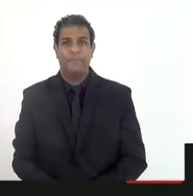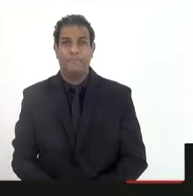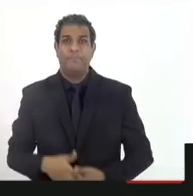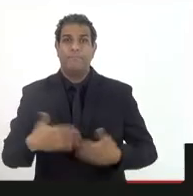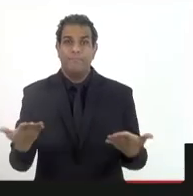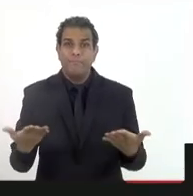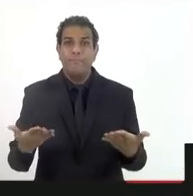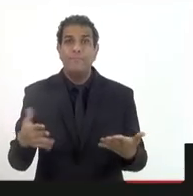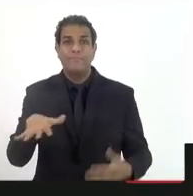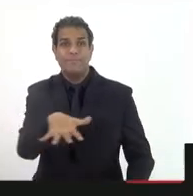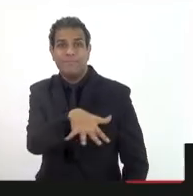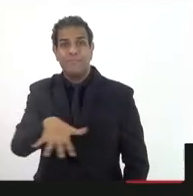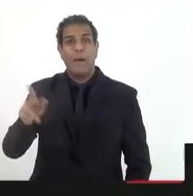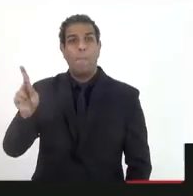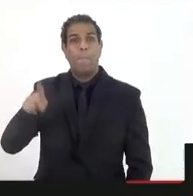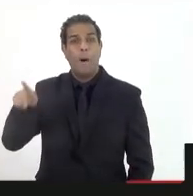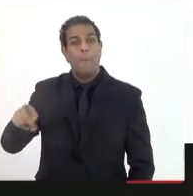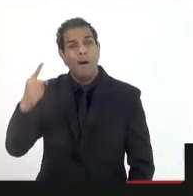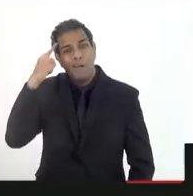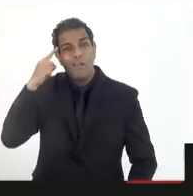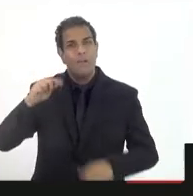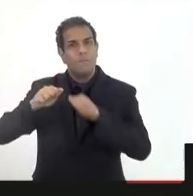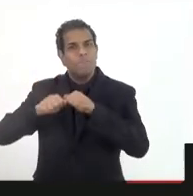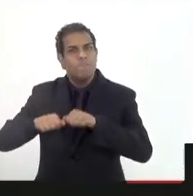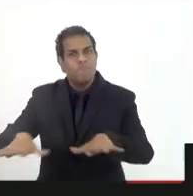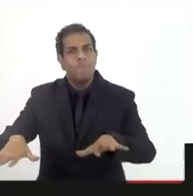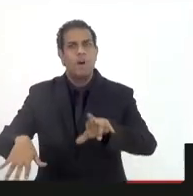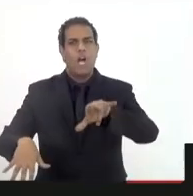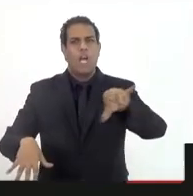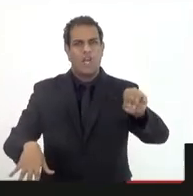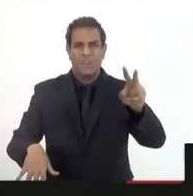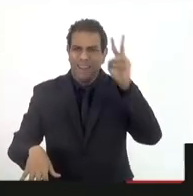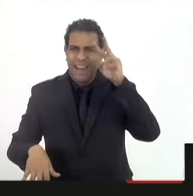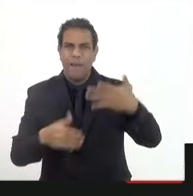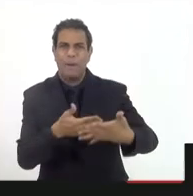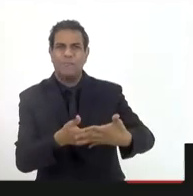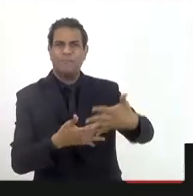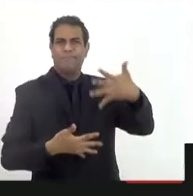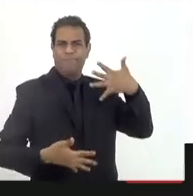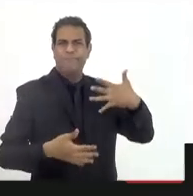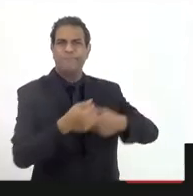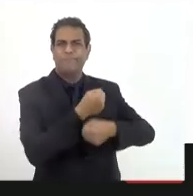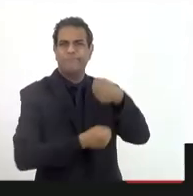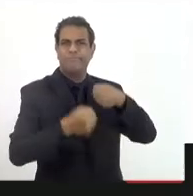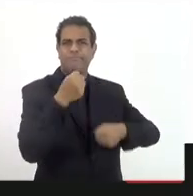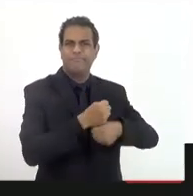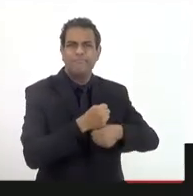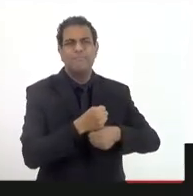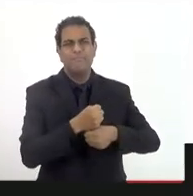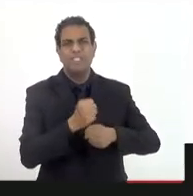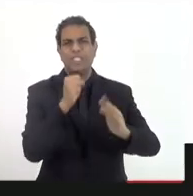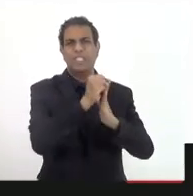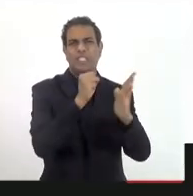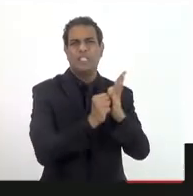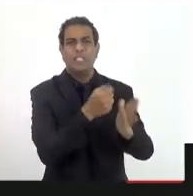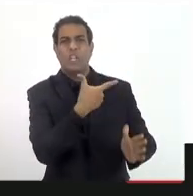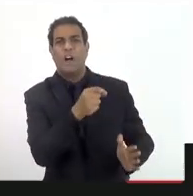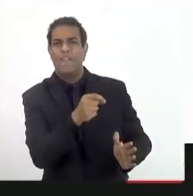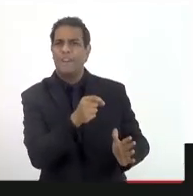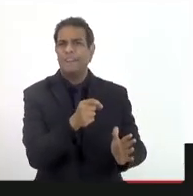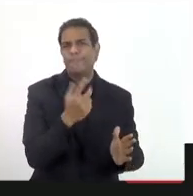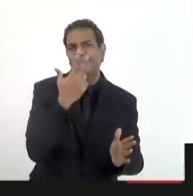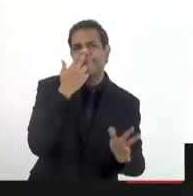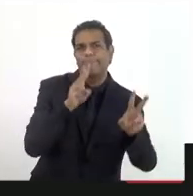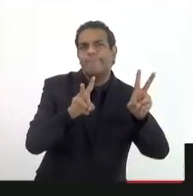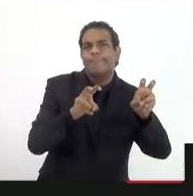Mesmo petróleo é uma riqueza que vaza a ideia de que o Rio teve um boom ali alguns anos atrás, já no século XXI, é uma bobagem, na